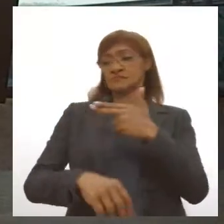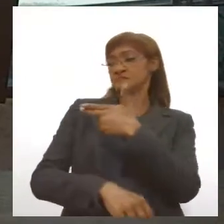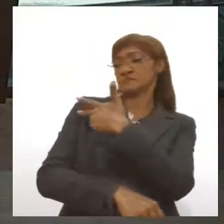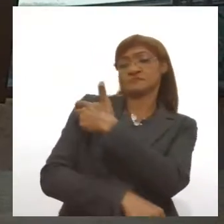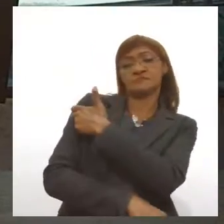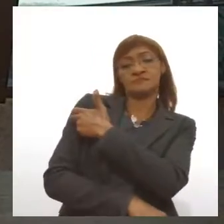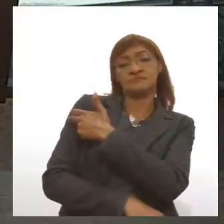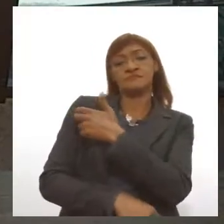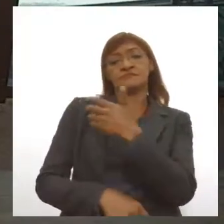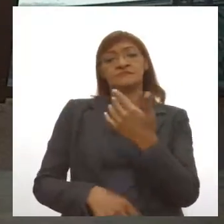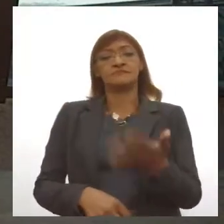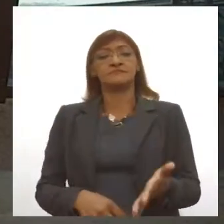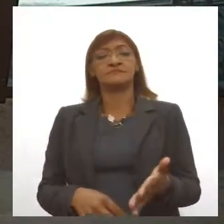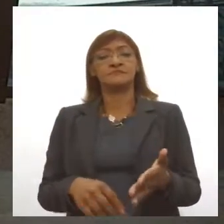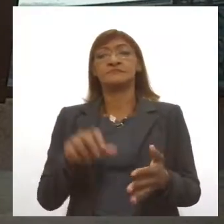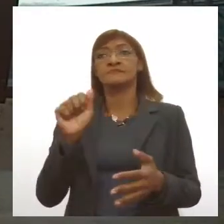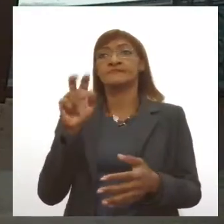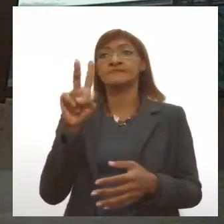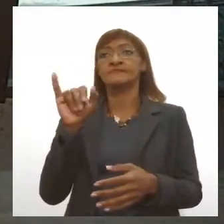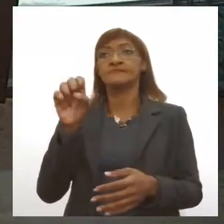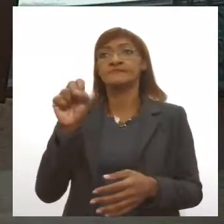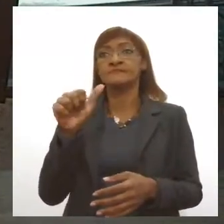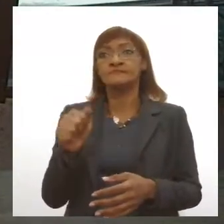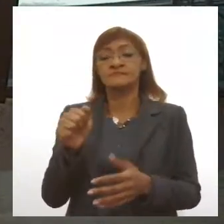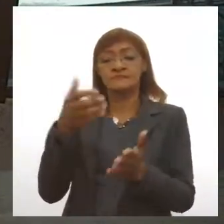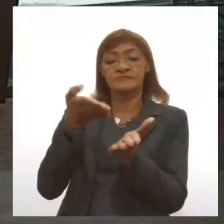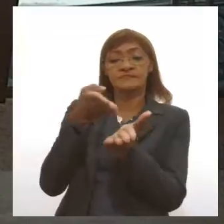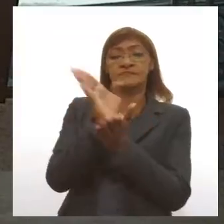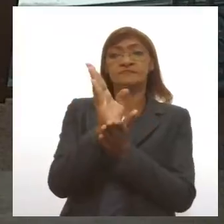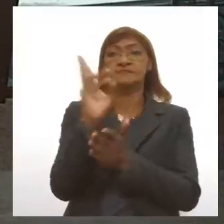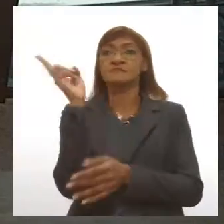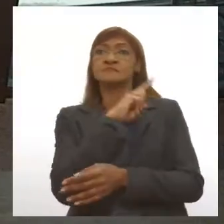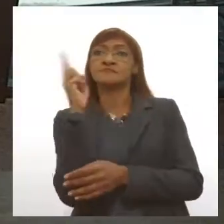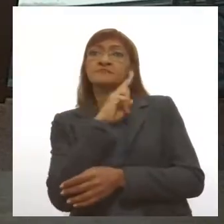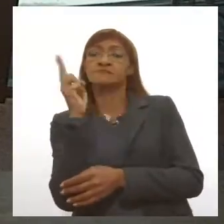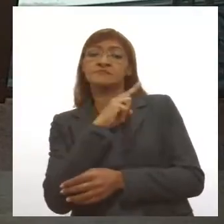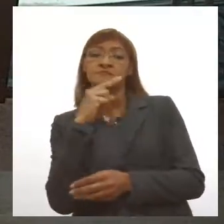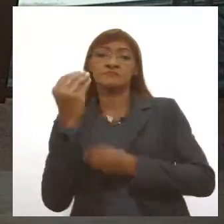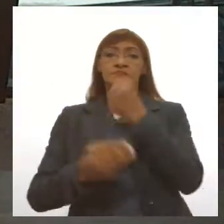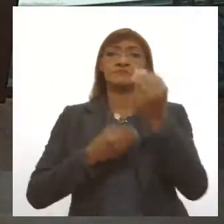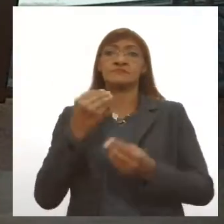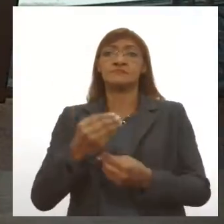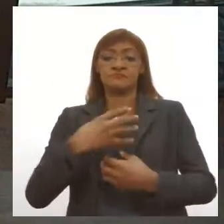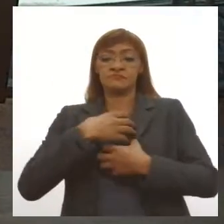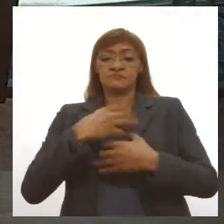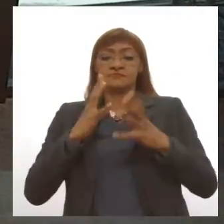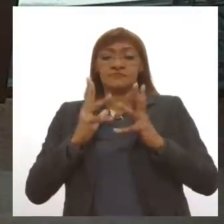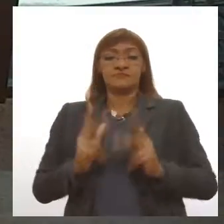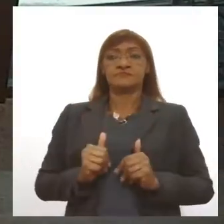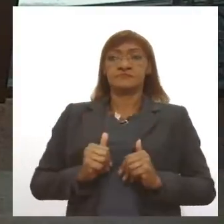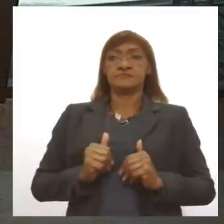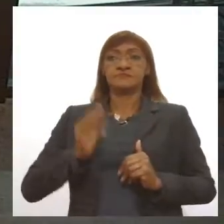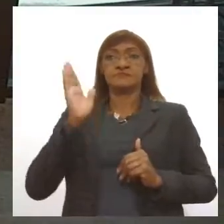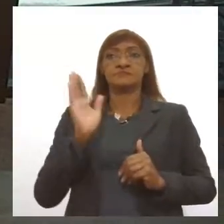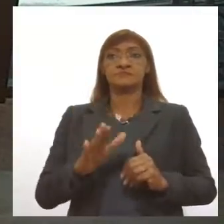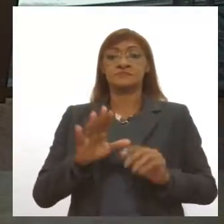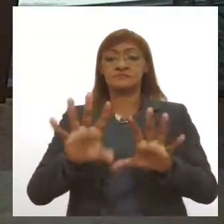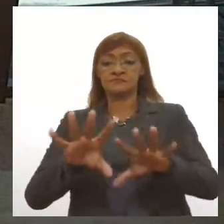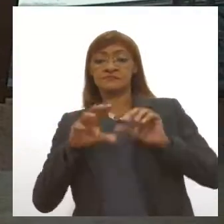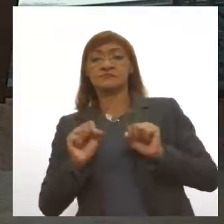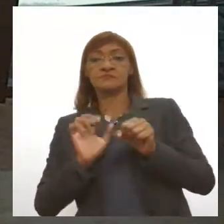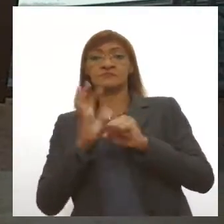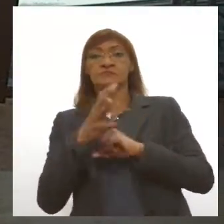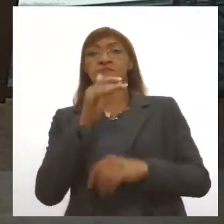estar disponibilizada, Anvisa do Brasil aprovar o uso emergencial sobre essa questão da imunidade pós adquirir o vírus. Por exemplo,